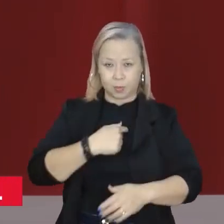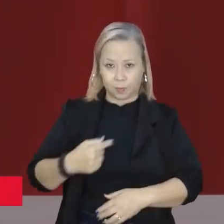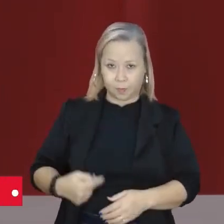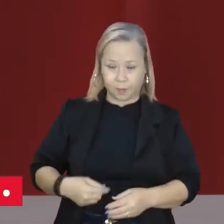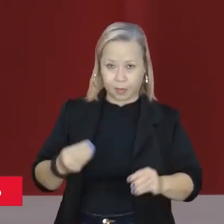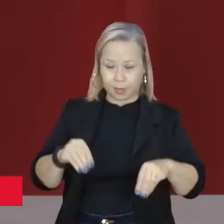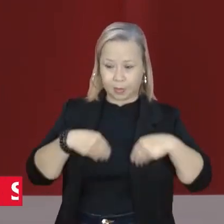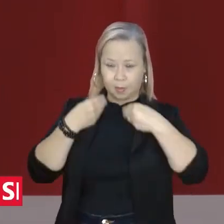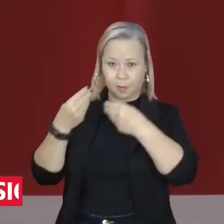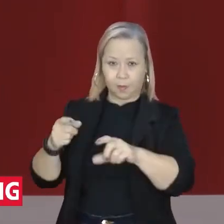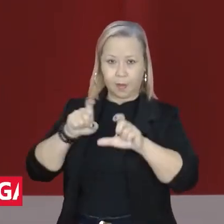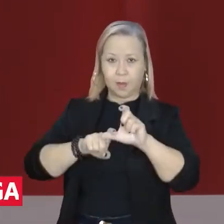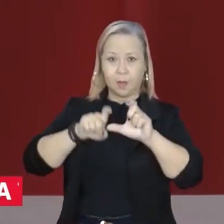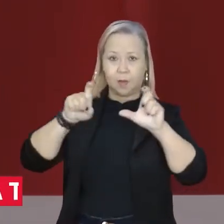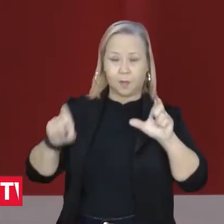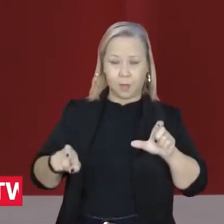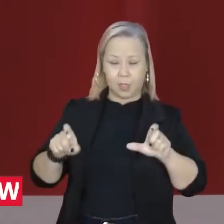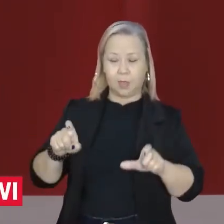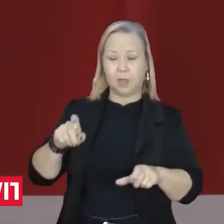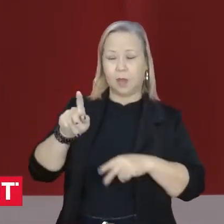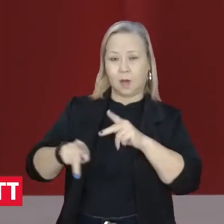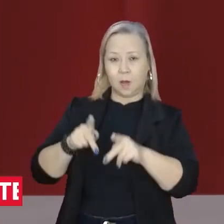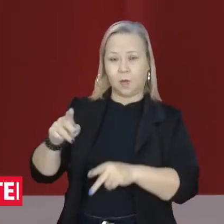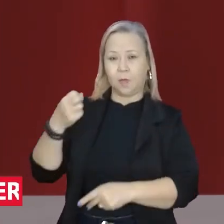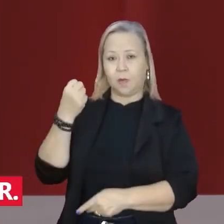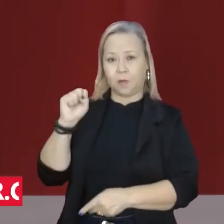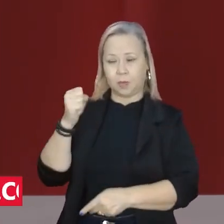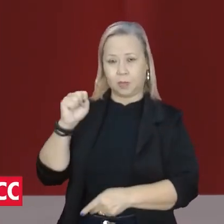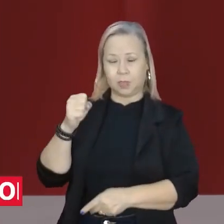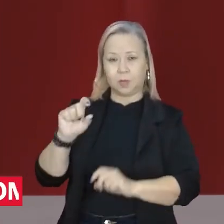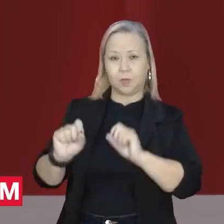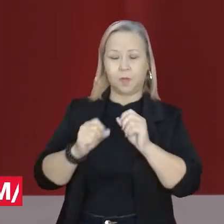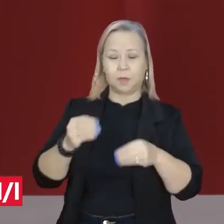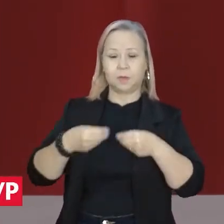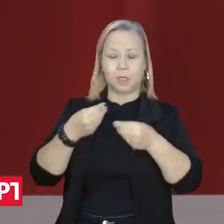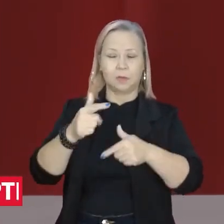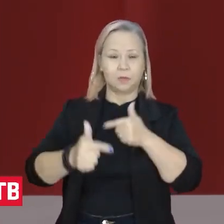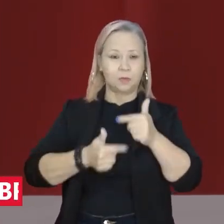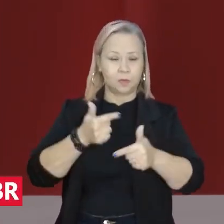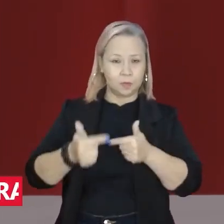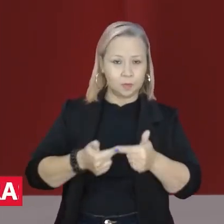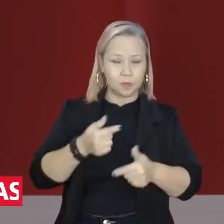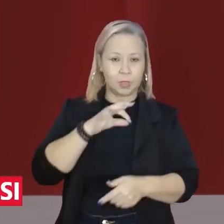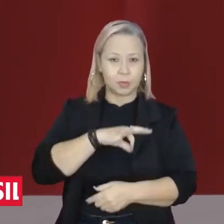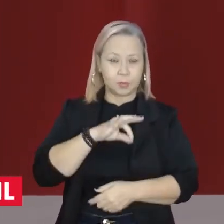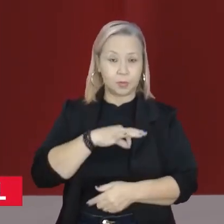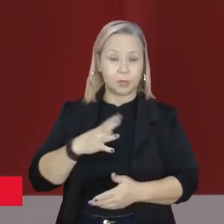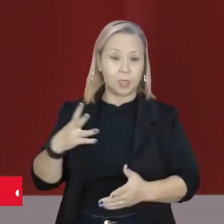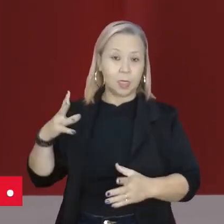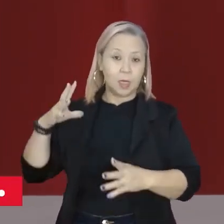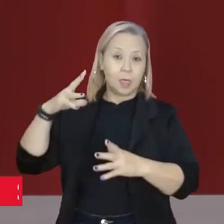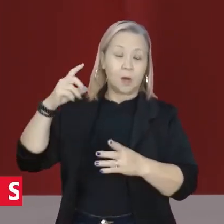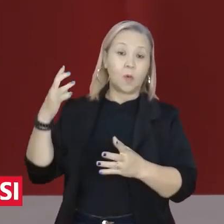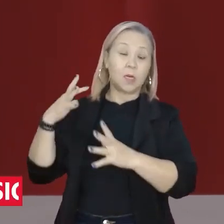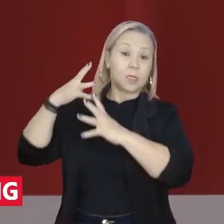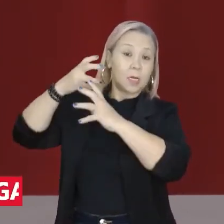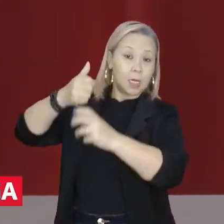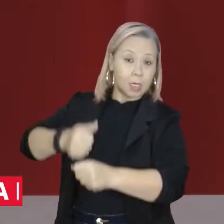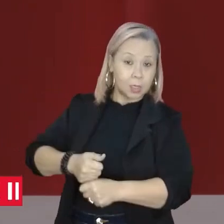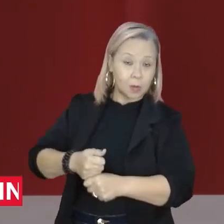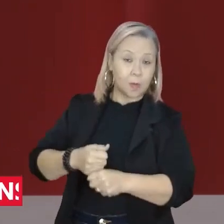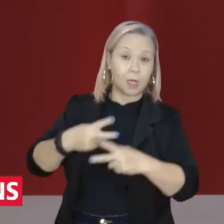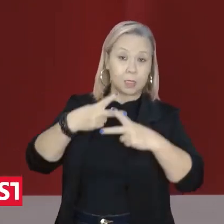autonomia ao povo sergipano, garantindo emprego e renda com a retomada das atividades da Petrobras no Estado e a